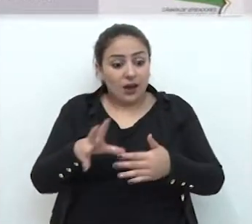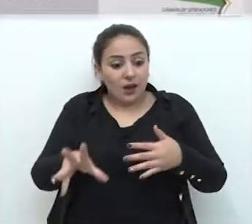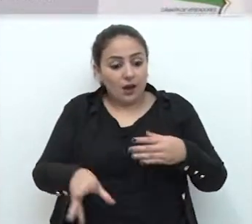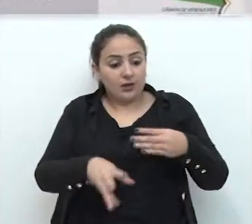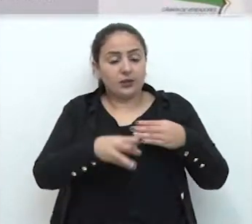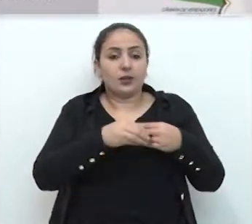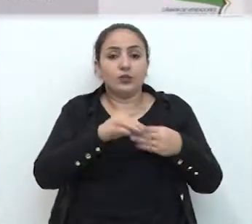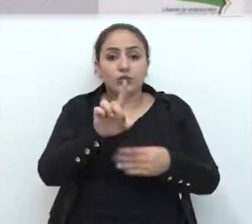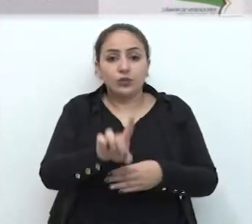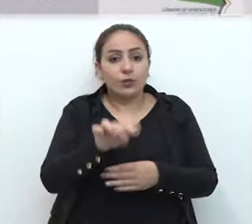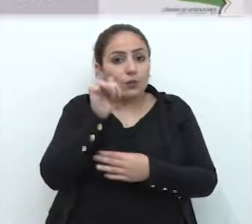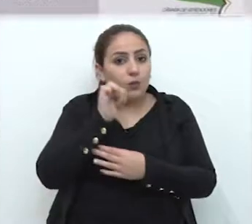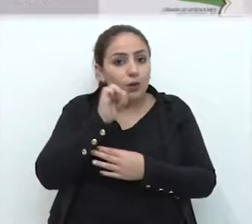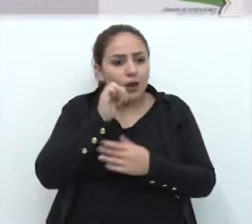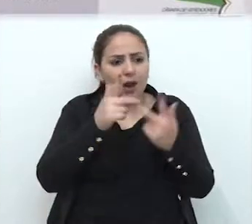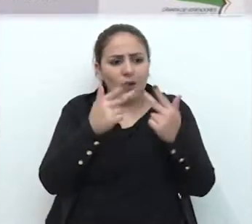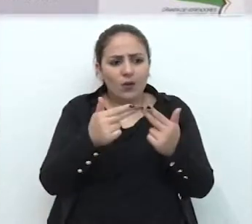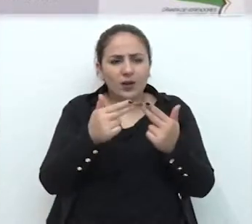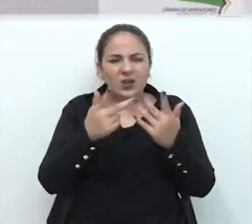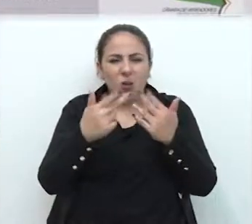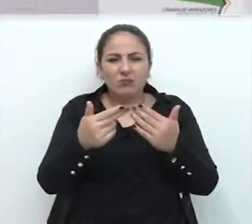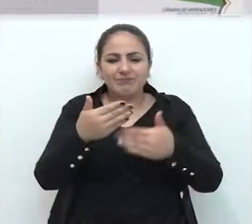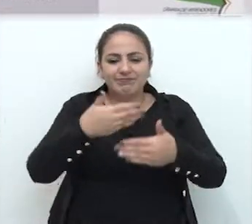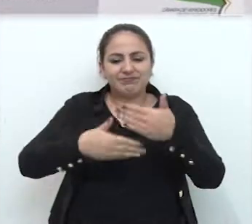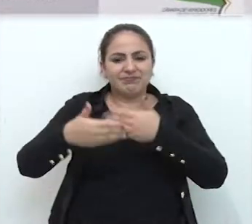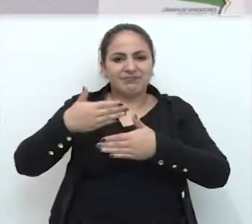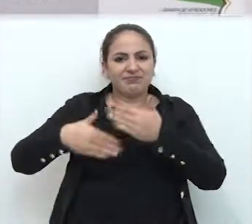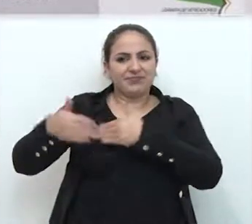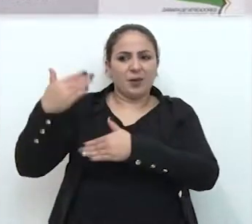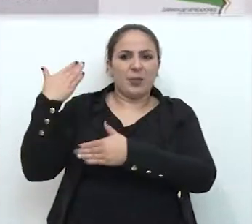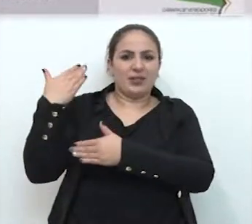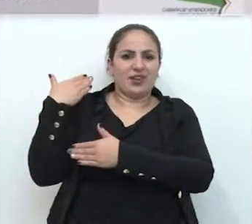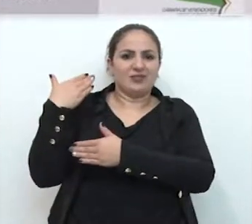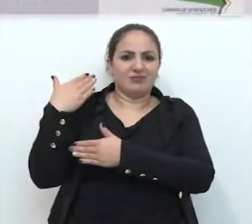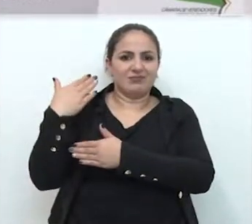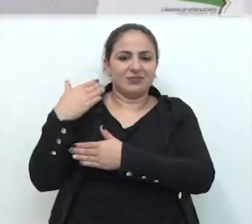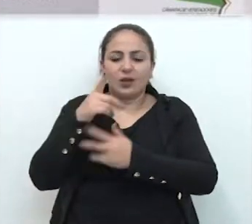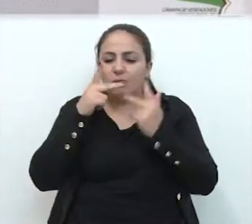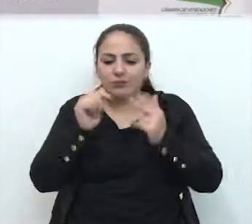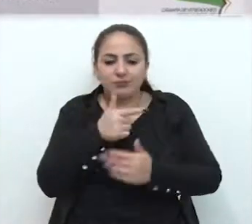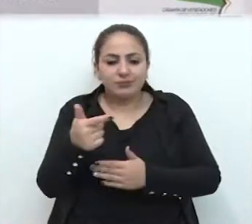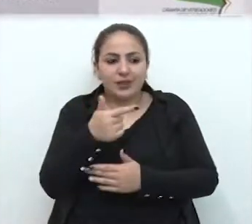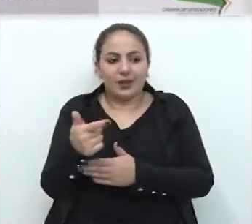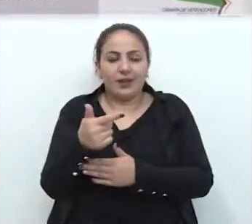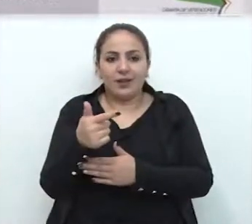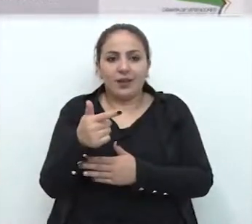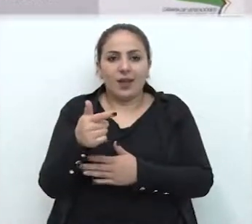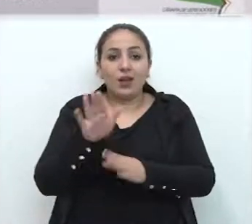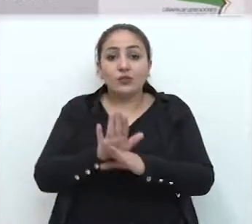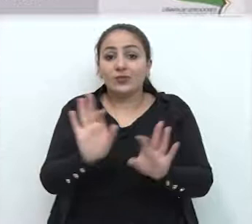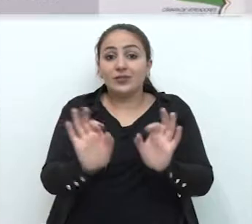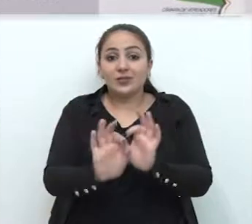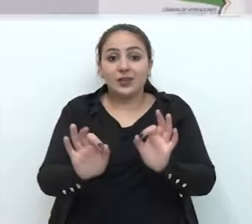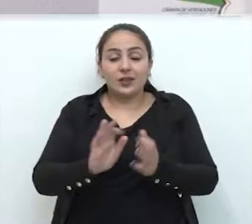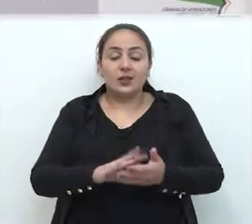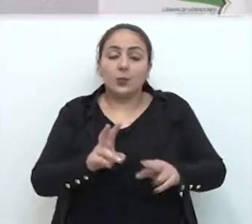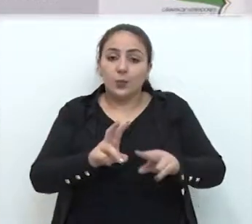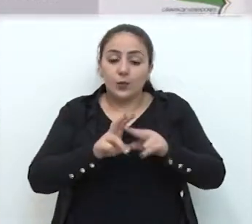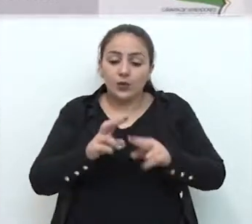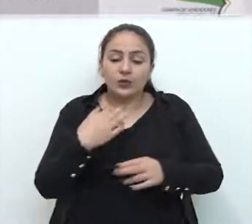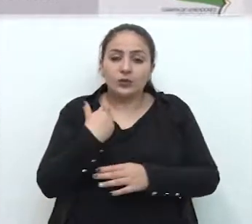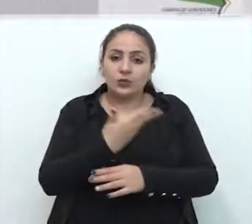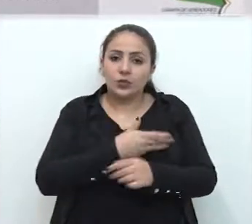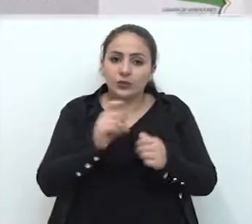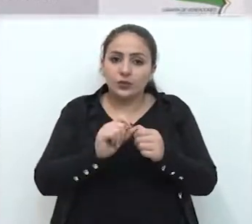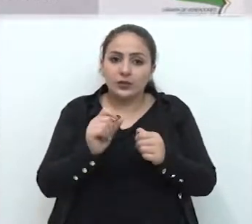direitos à mulher, virar num retrocesso sem precedentes no Brasil. Então é por isso que nós estamos